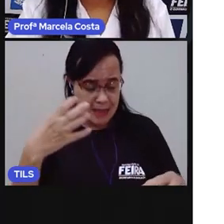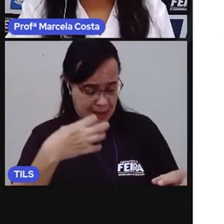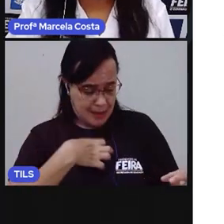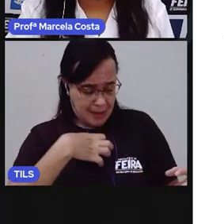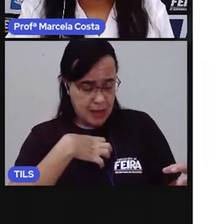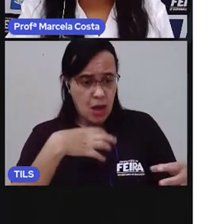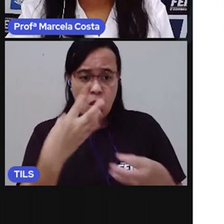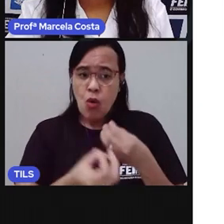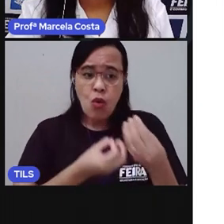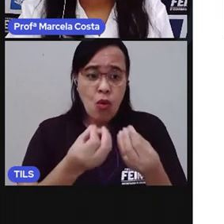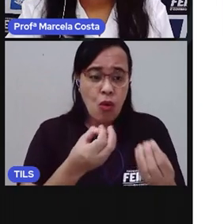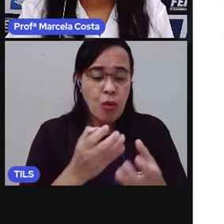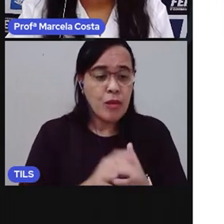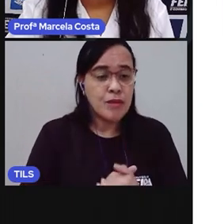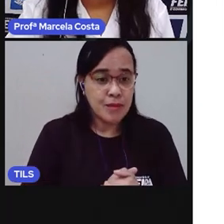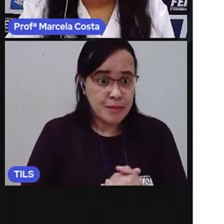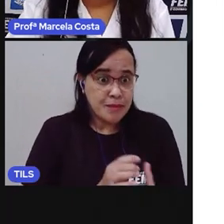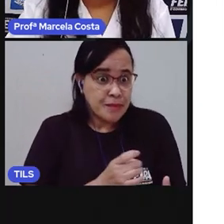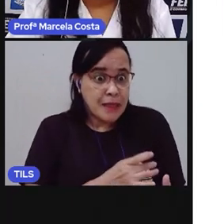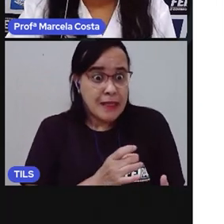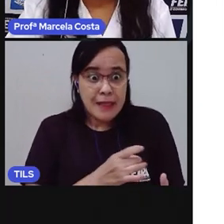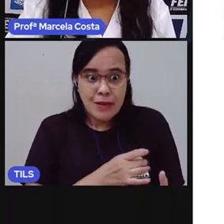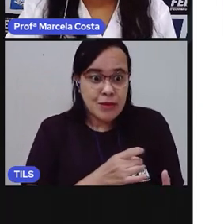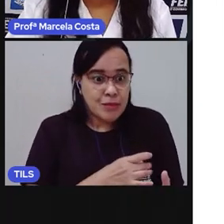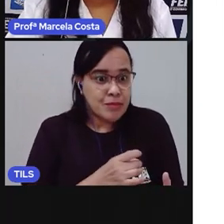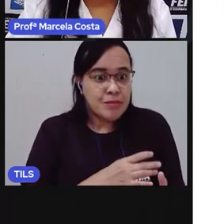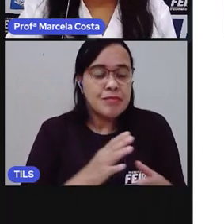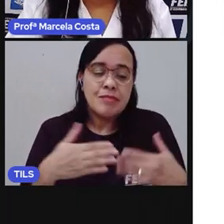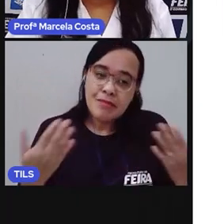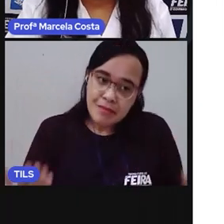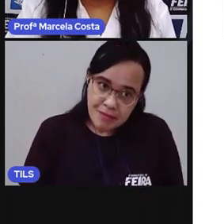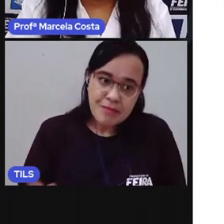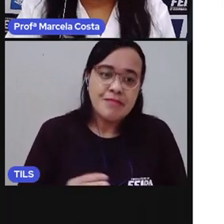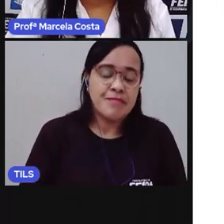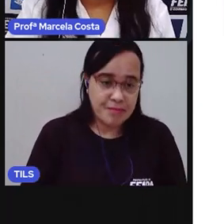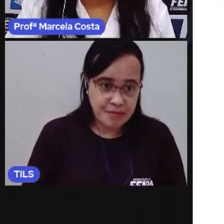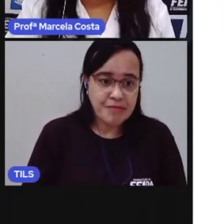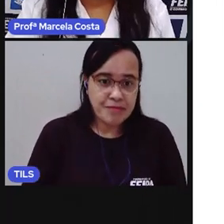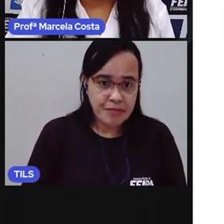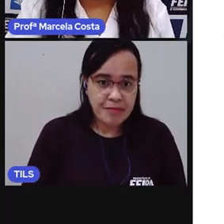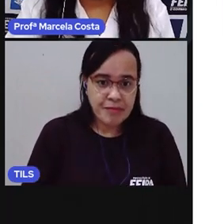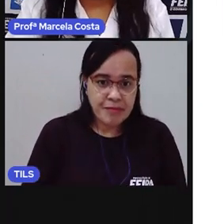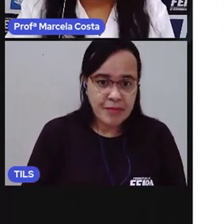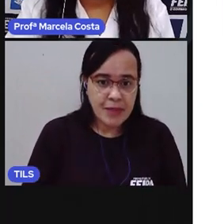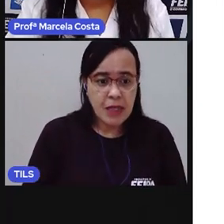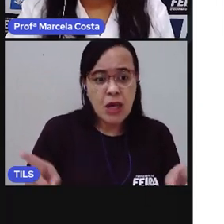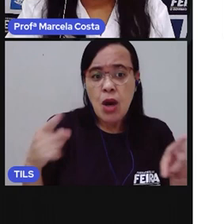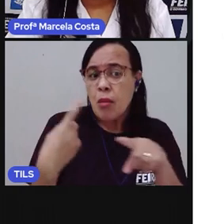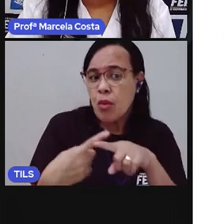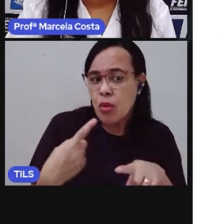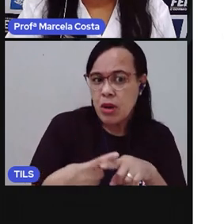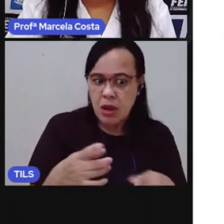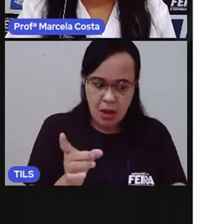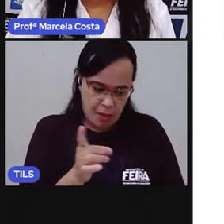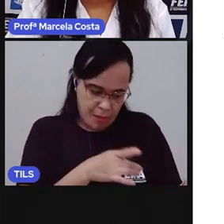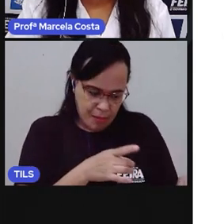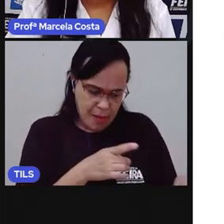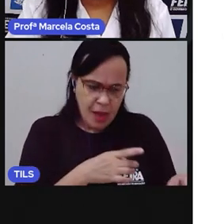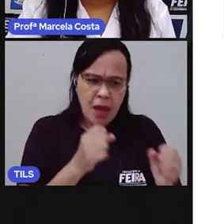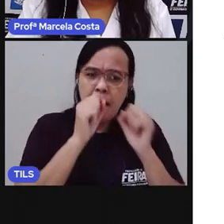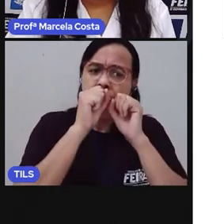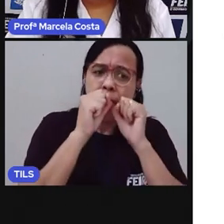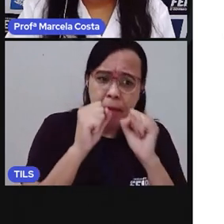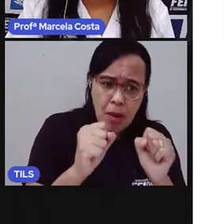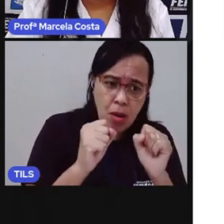Com quem falar. O medo também nos protege. Sabia disso? Devemos